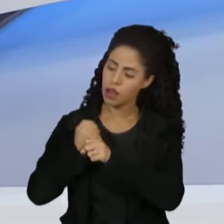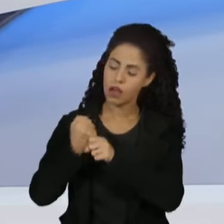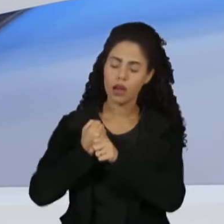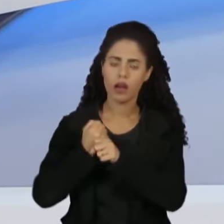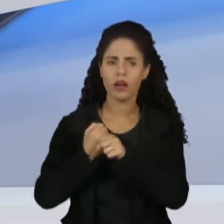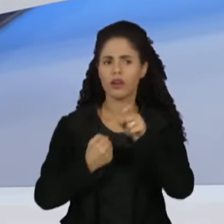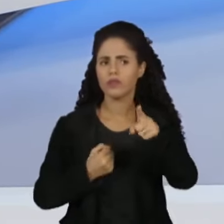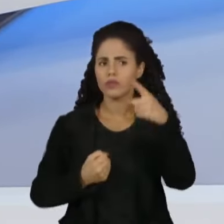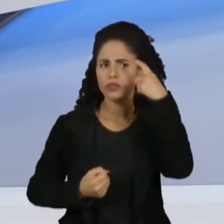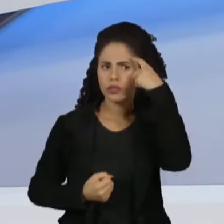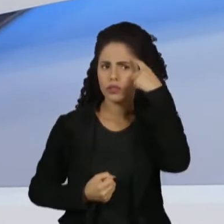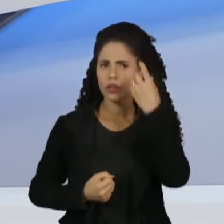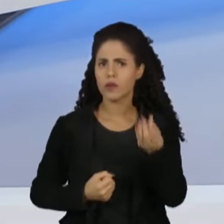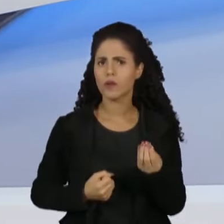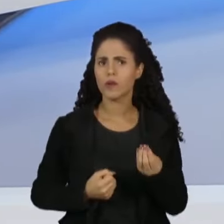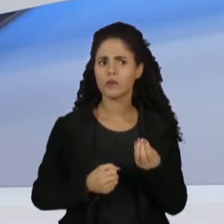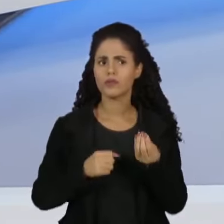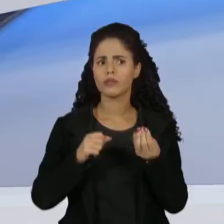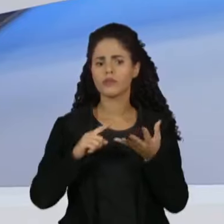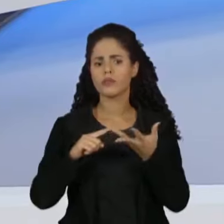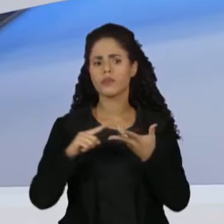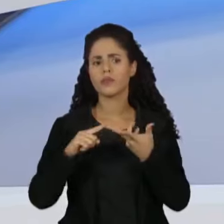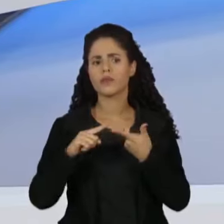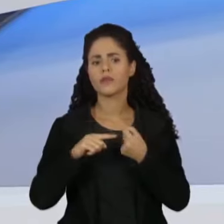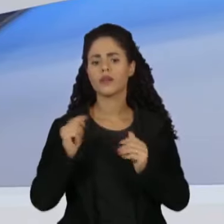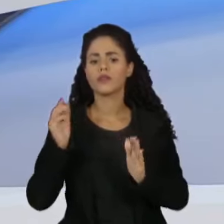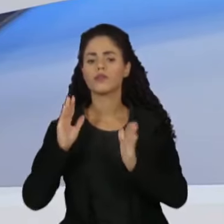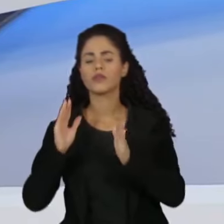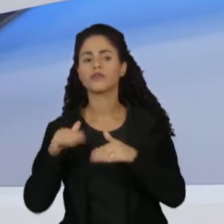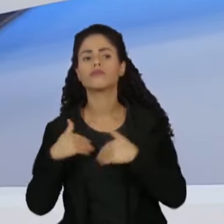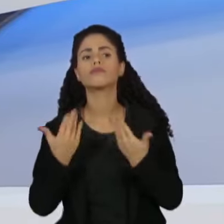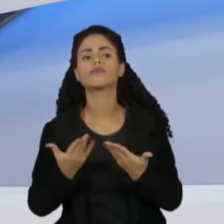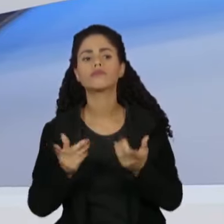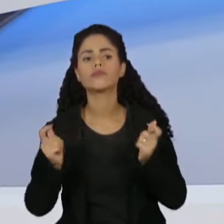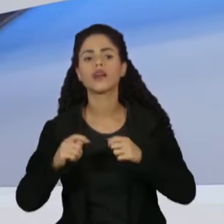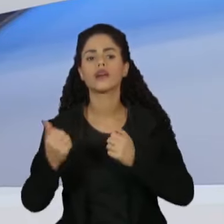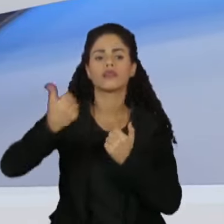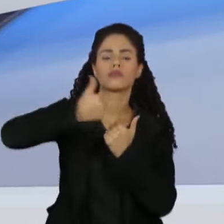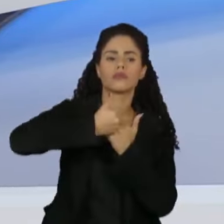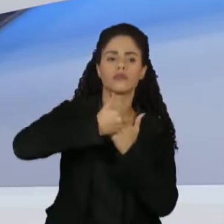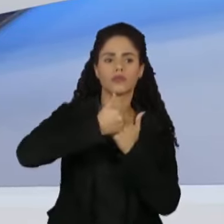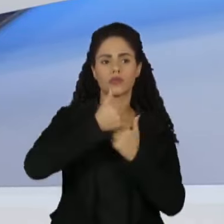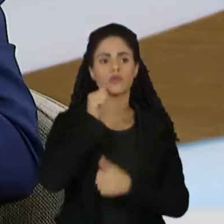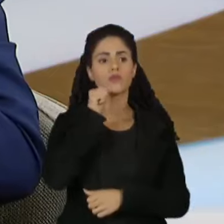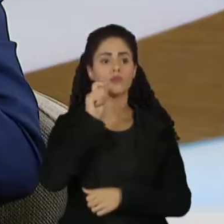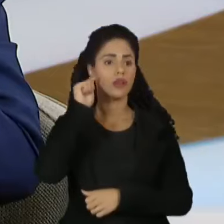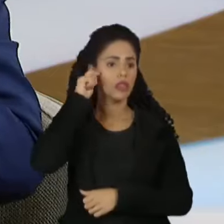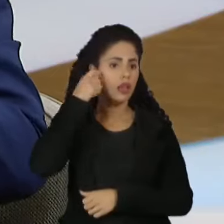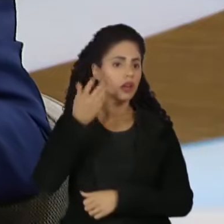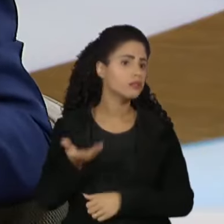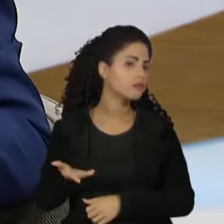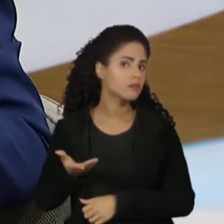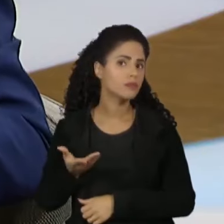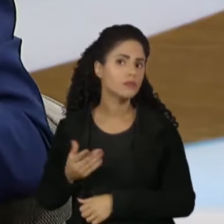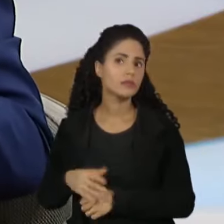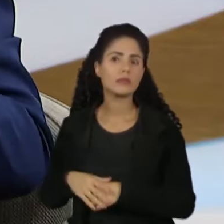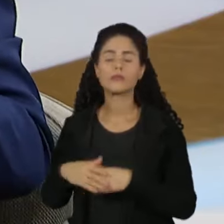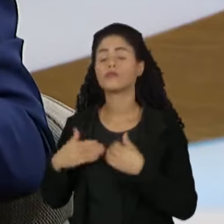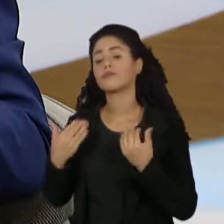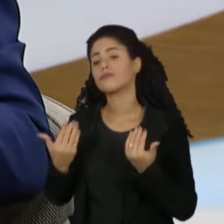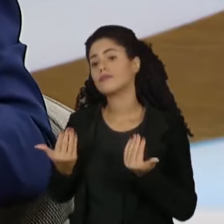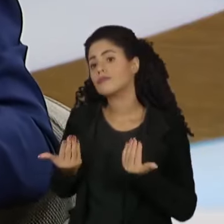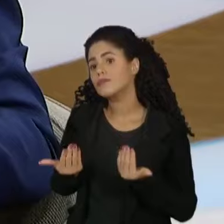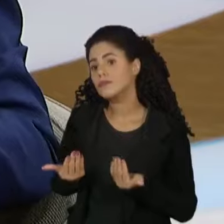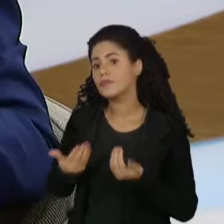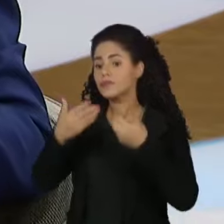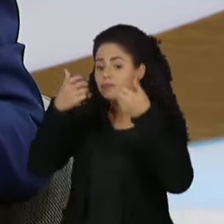público, conseguiria apontar um prazo? Em quanto tempo teremos esta magistrada? É, não dá para